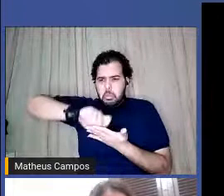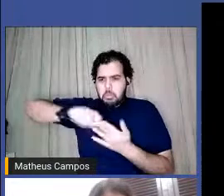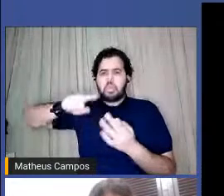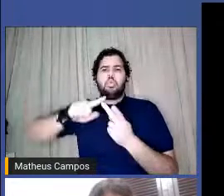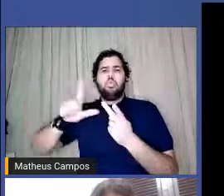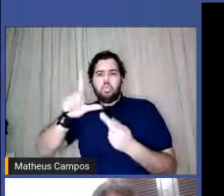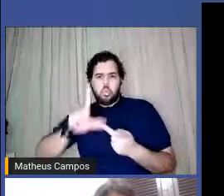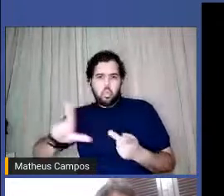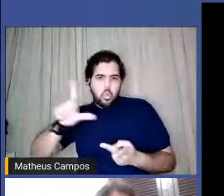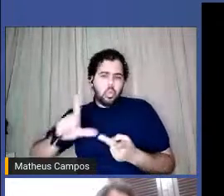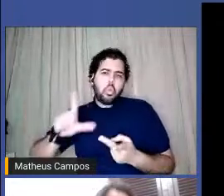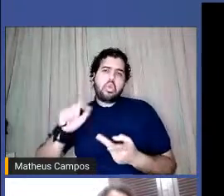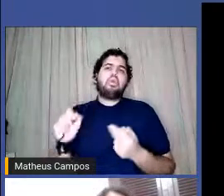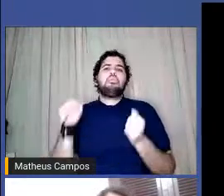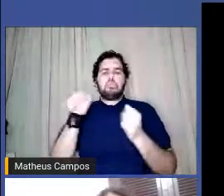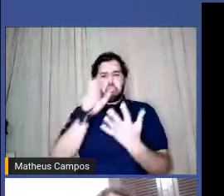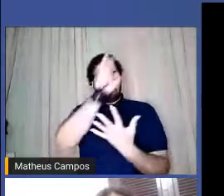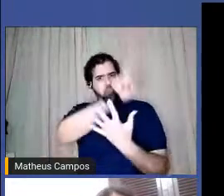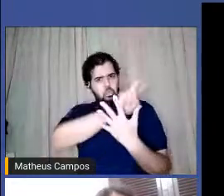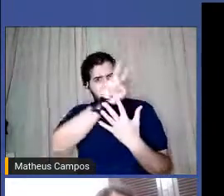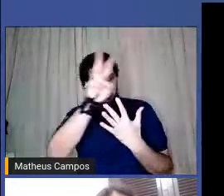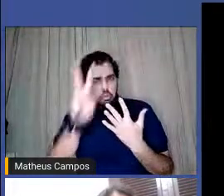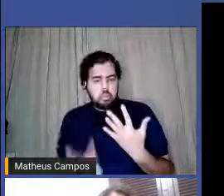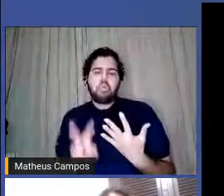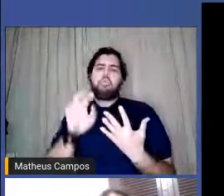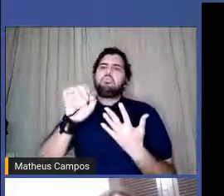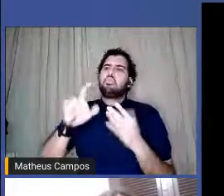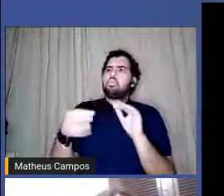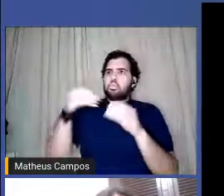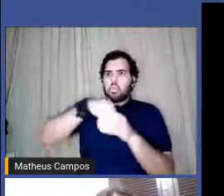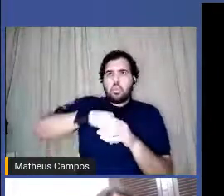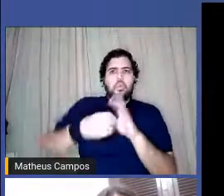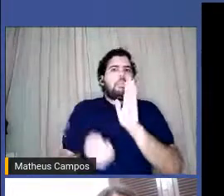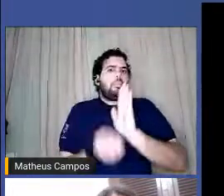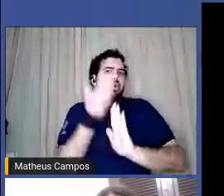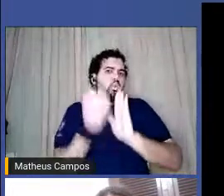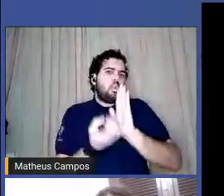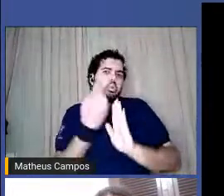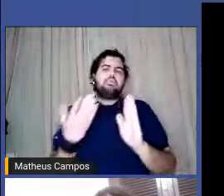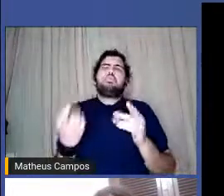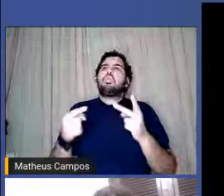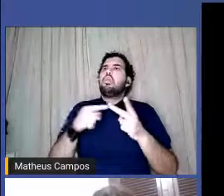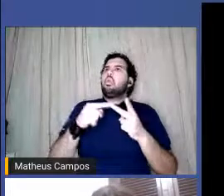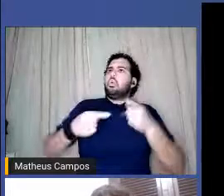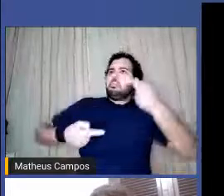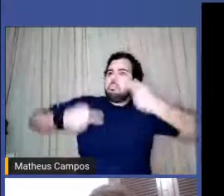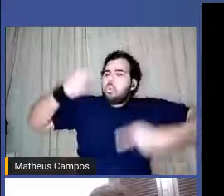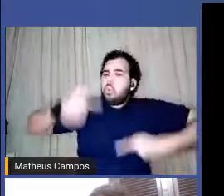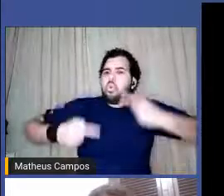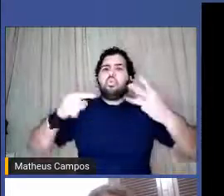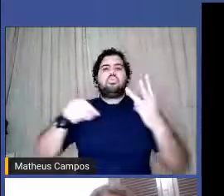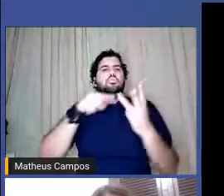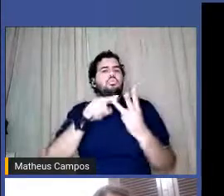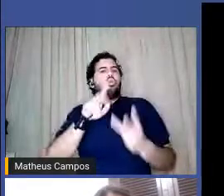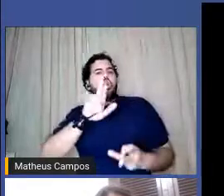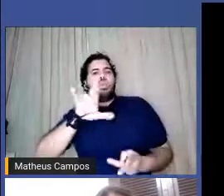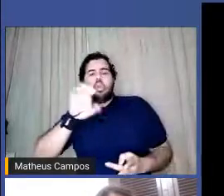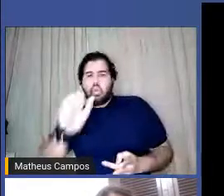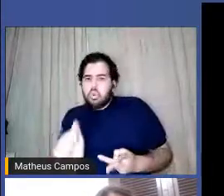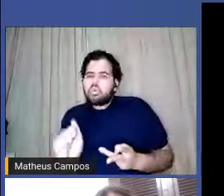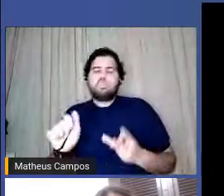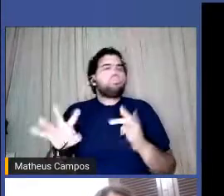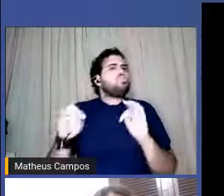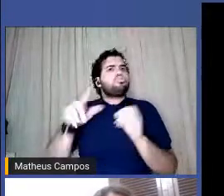como alternativa né nos saraus com a pretarau com a barrosas com todas essas pessoas